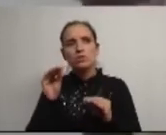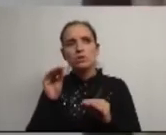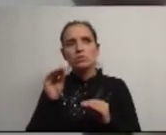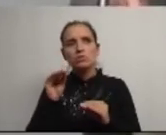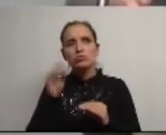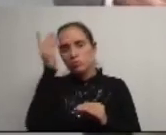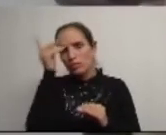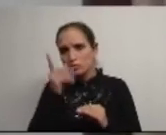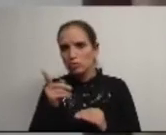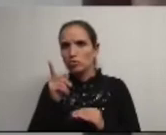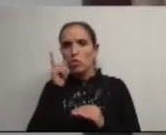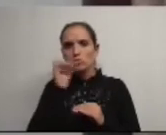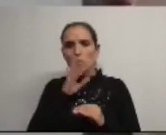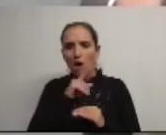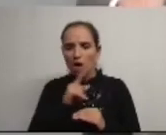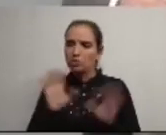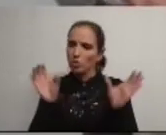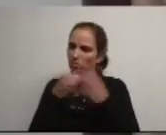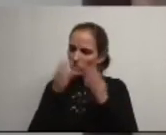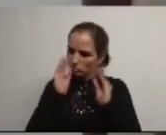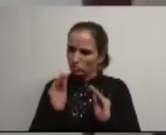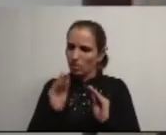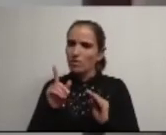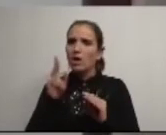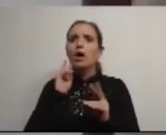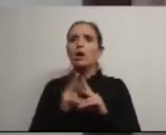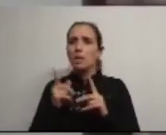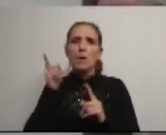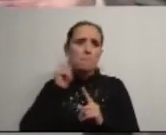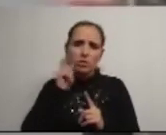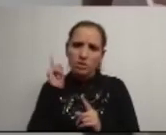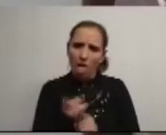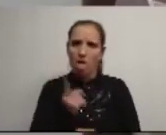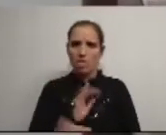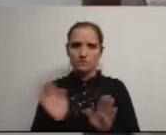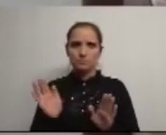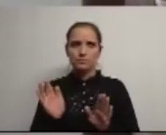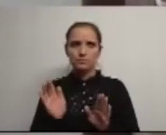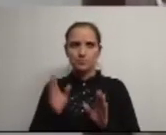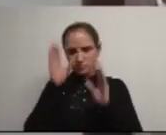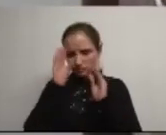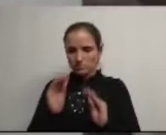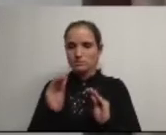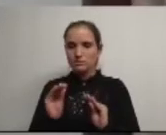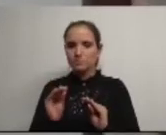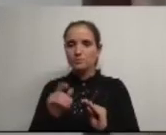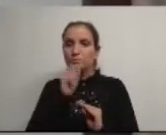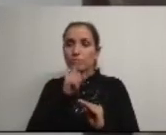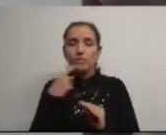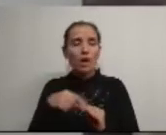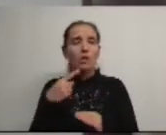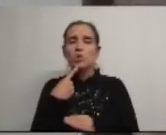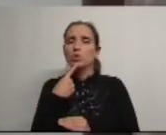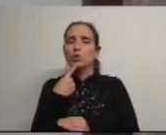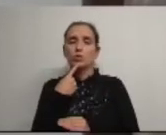os pais a comunidade educativa e a autarquia tem um papel importantíssimo a nível da educação e tem muito